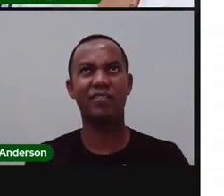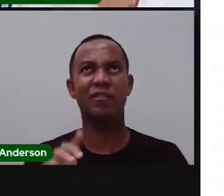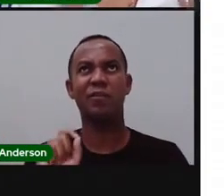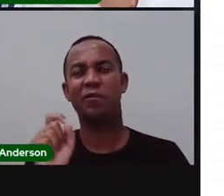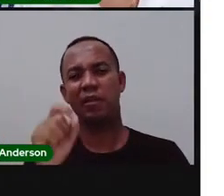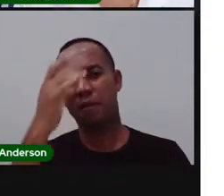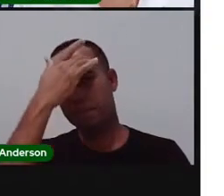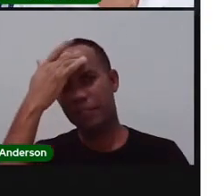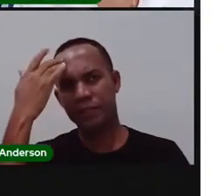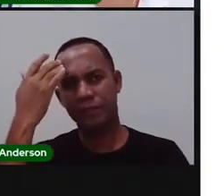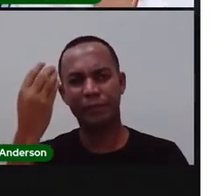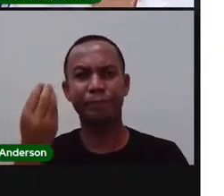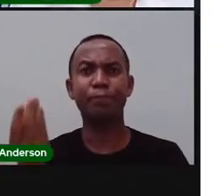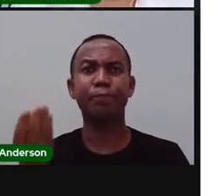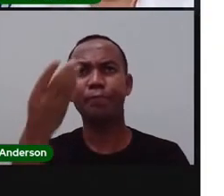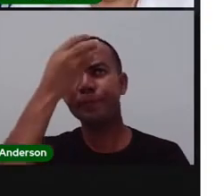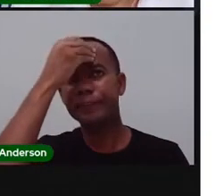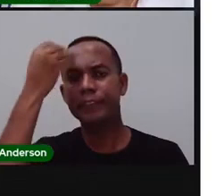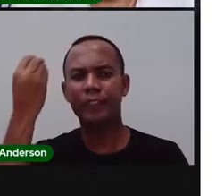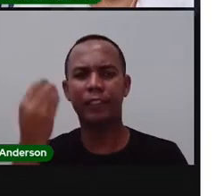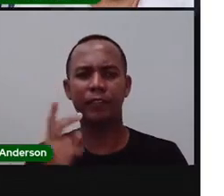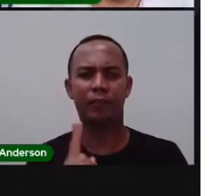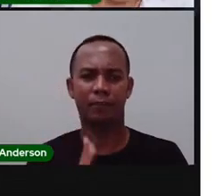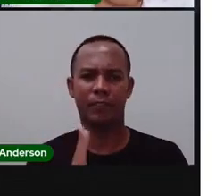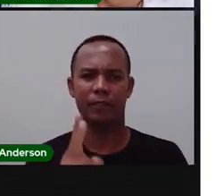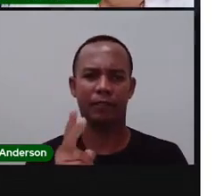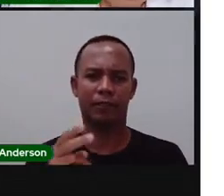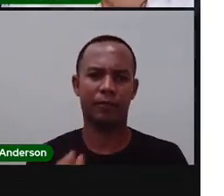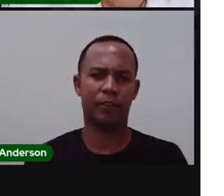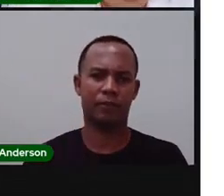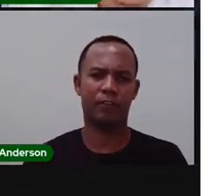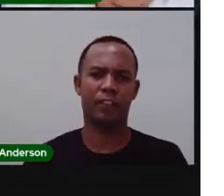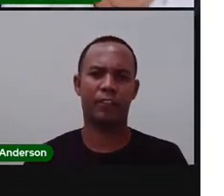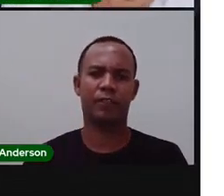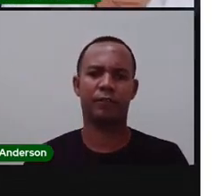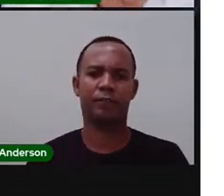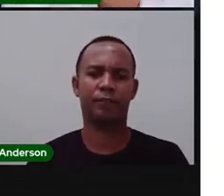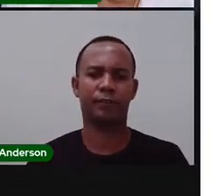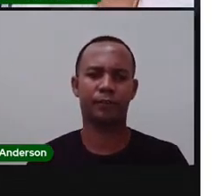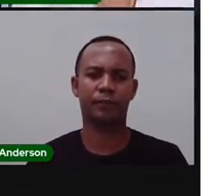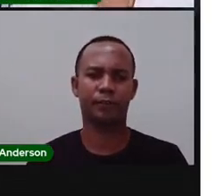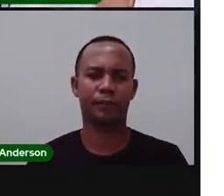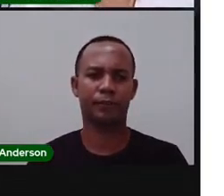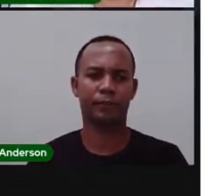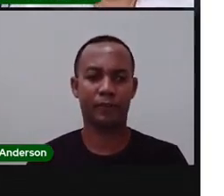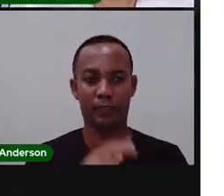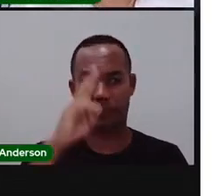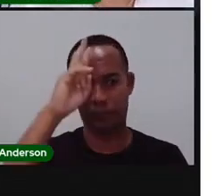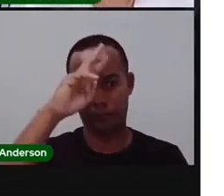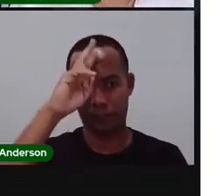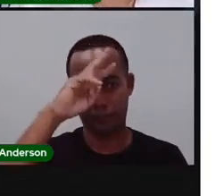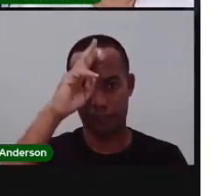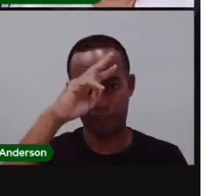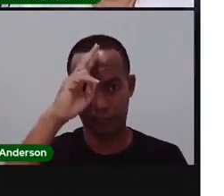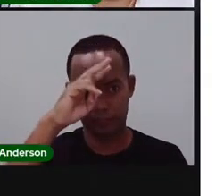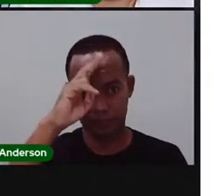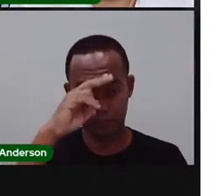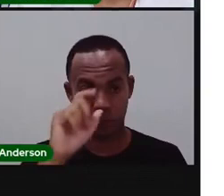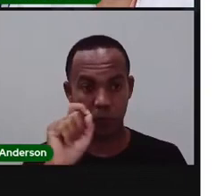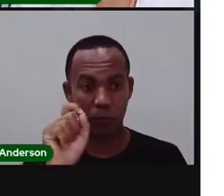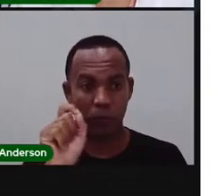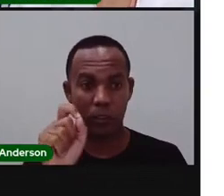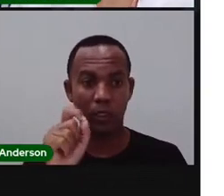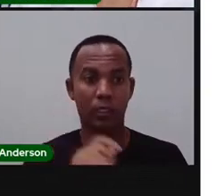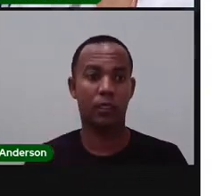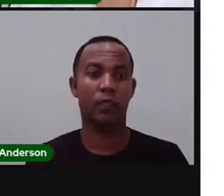mas que está presente no nosso dia a dia. vamos à nossa atividade, né? Lembrando, mais uma vez,